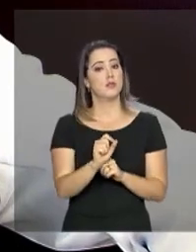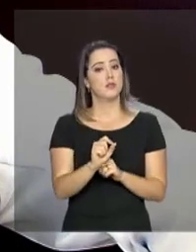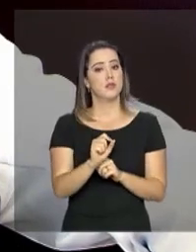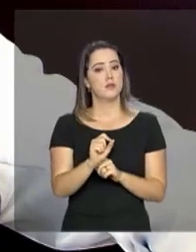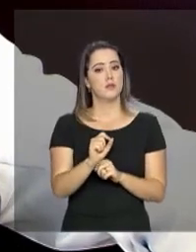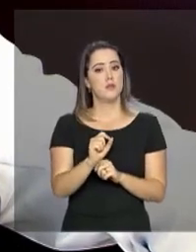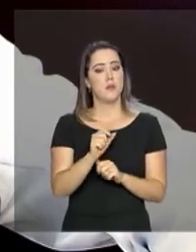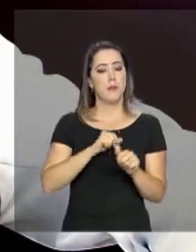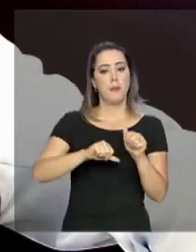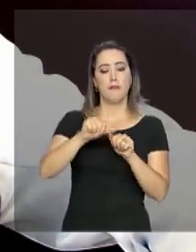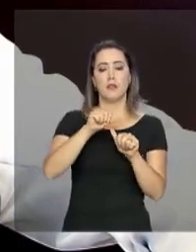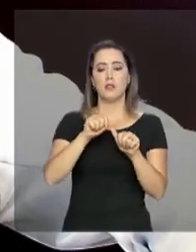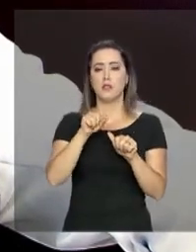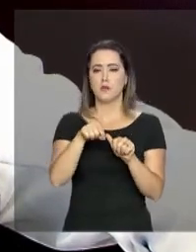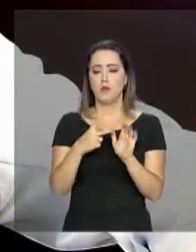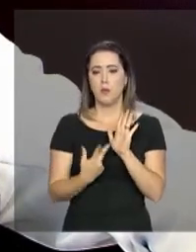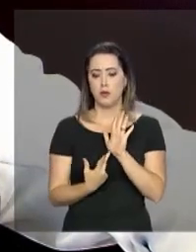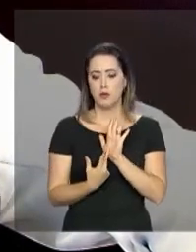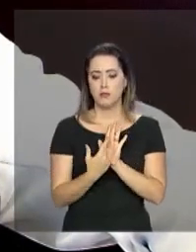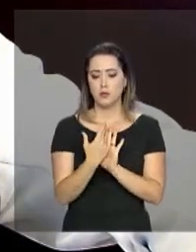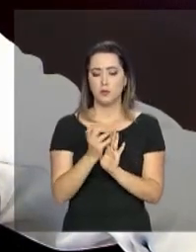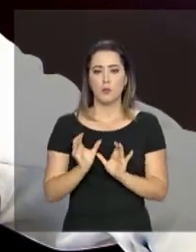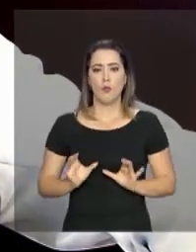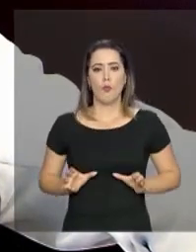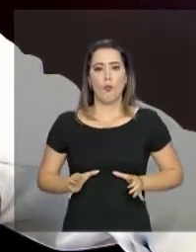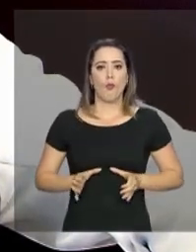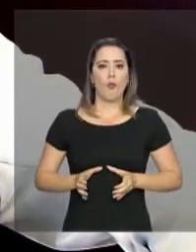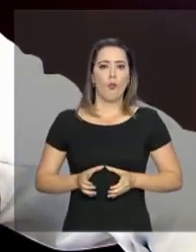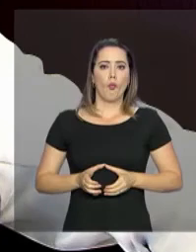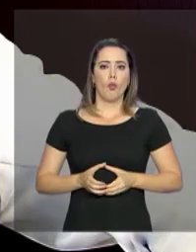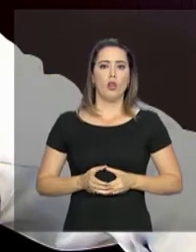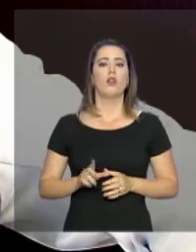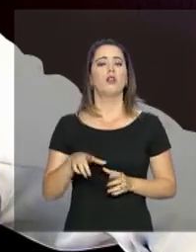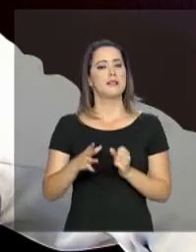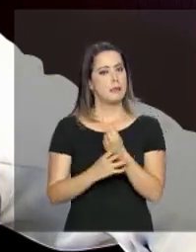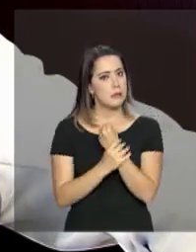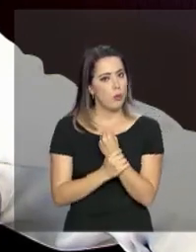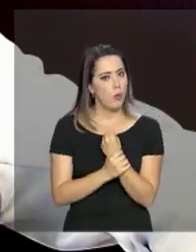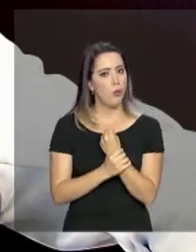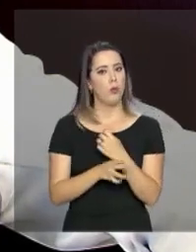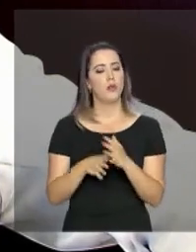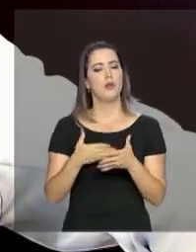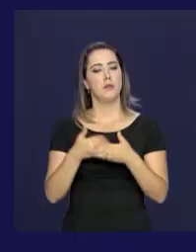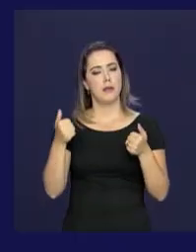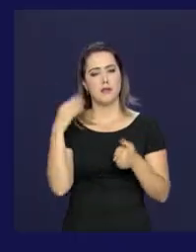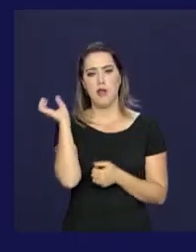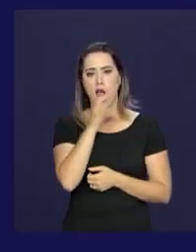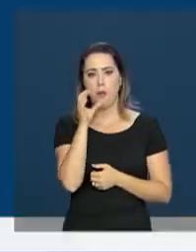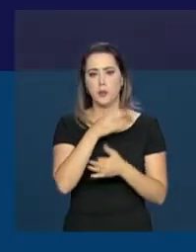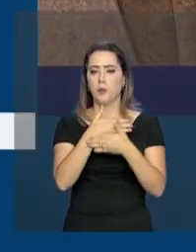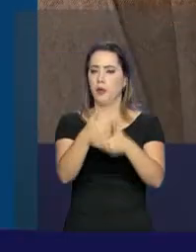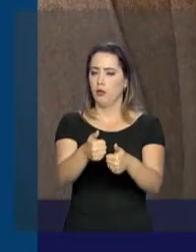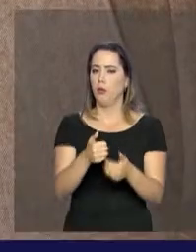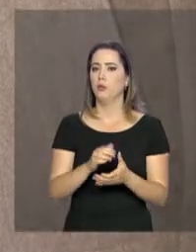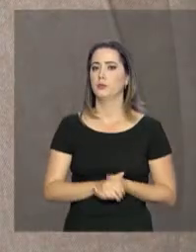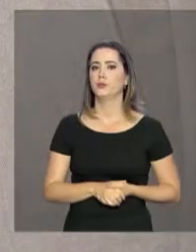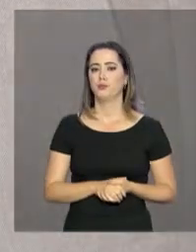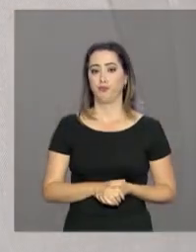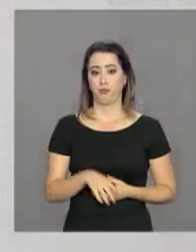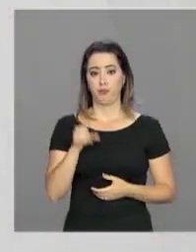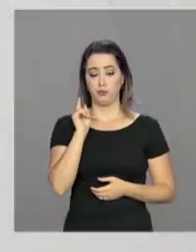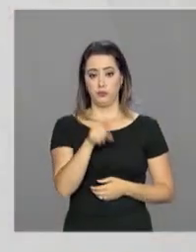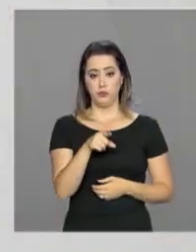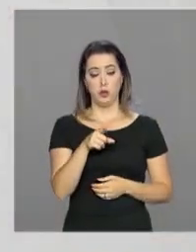tornar a cirurgia segura e a recuperação bem mais rápida. Para fazer a cirurgia pelo